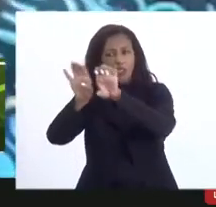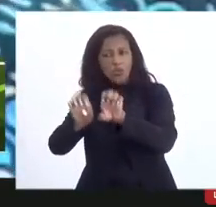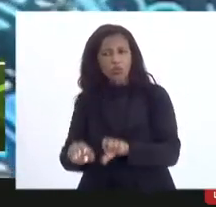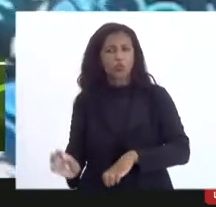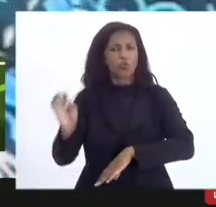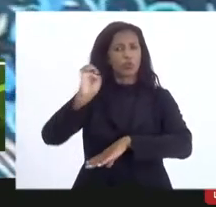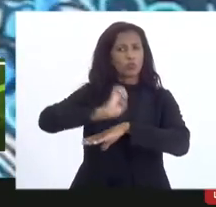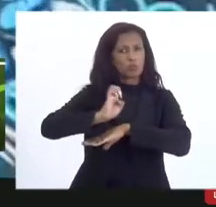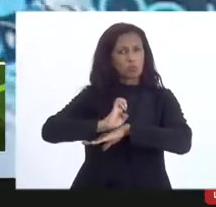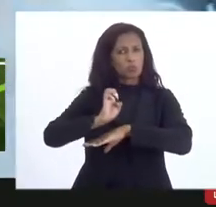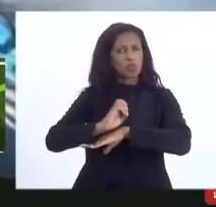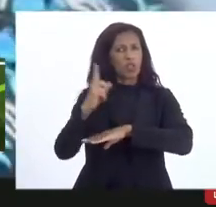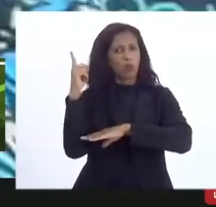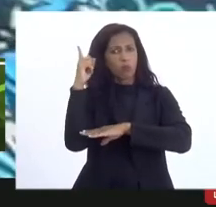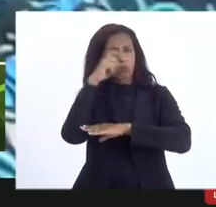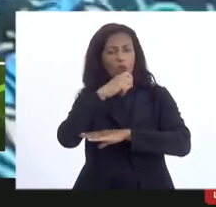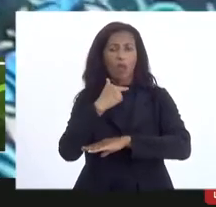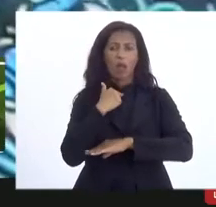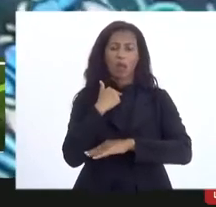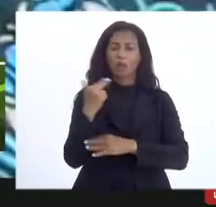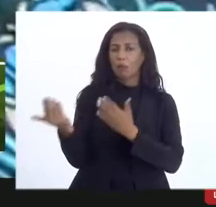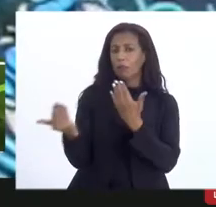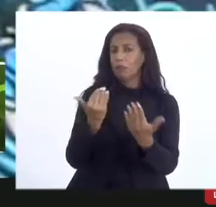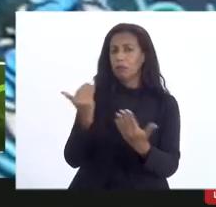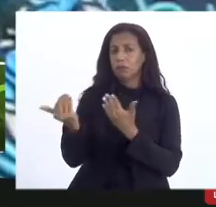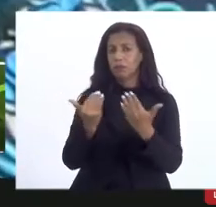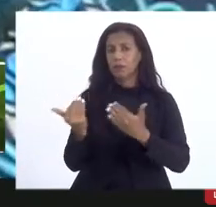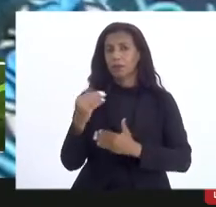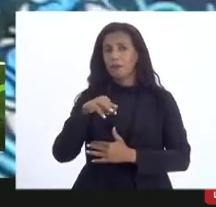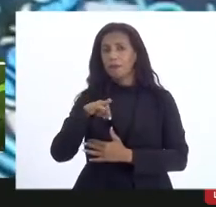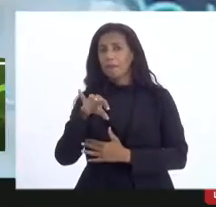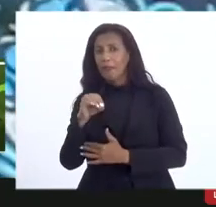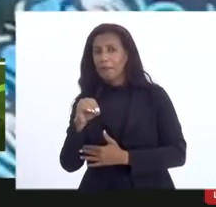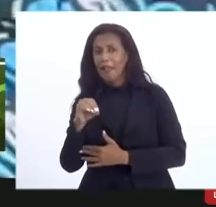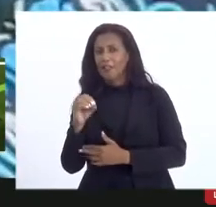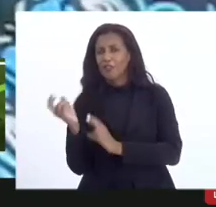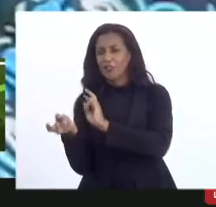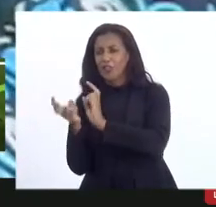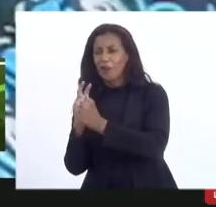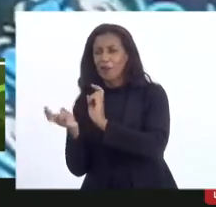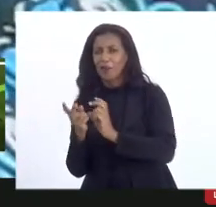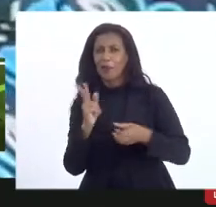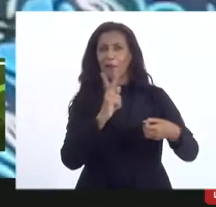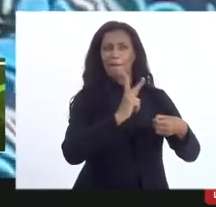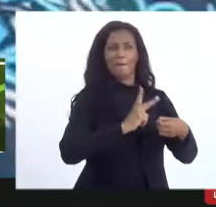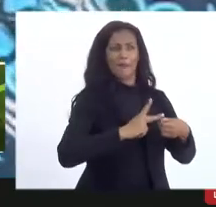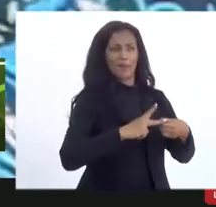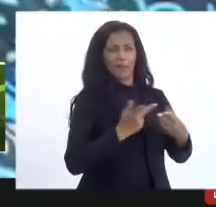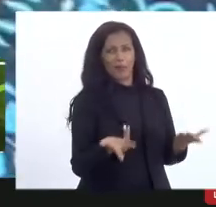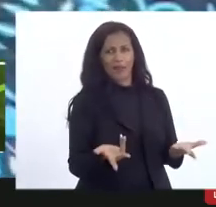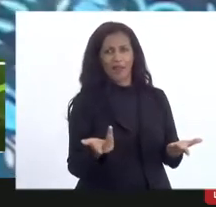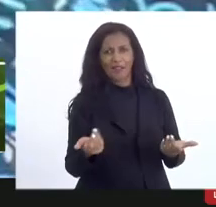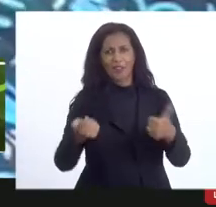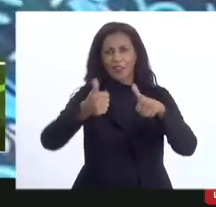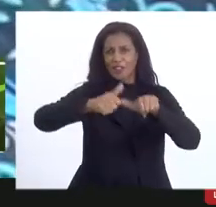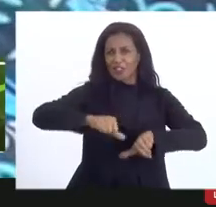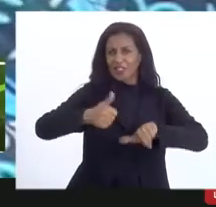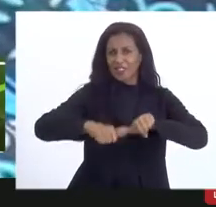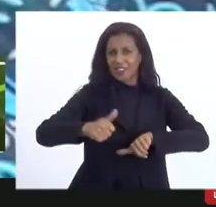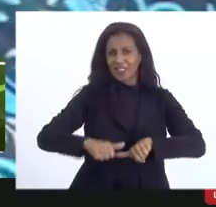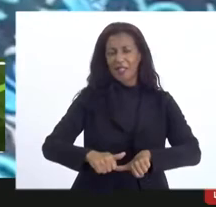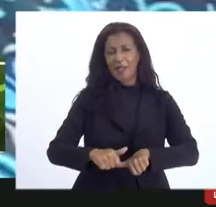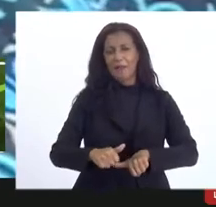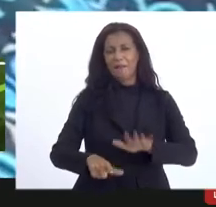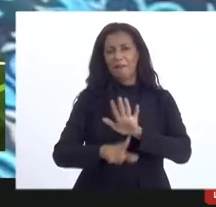muito burocrática mas não dá para comparar um mestre de capoeira com uma pestrobras da vida na hora de analisar o projeto pela lei